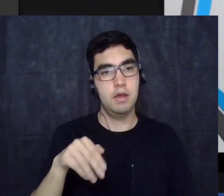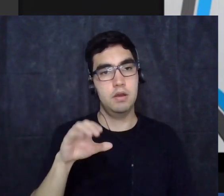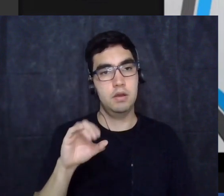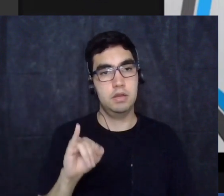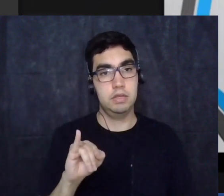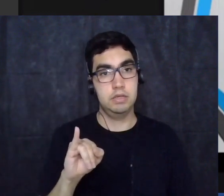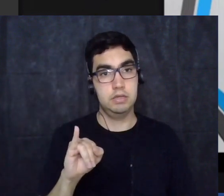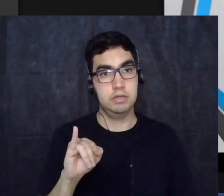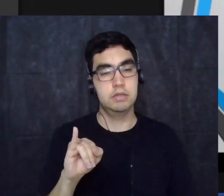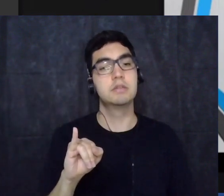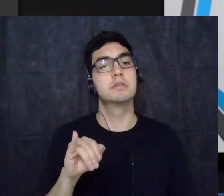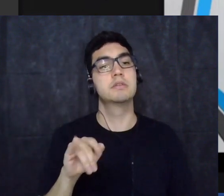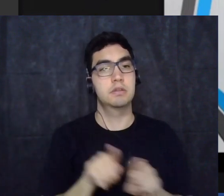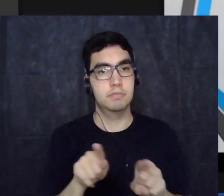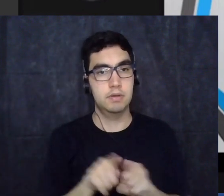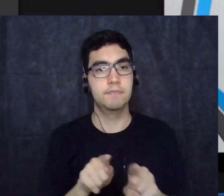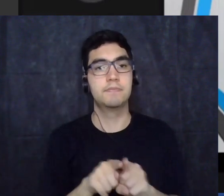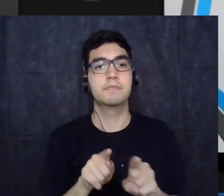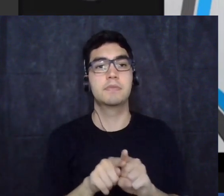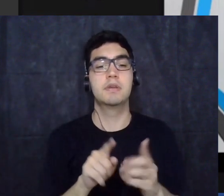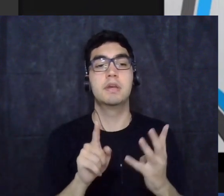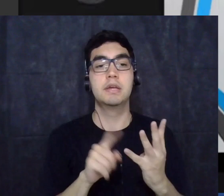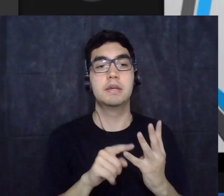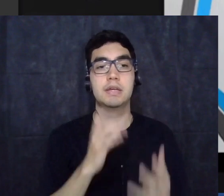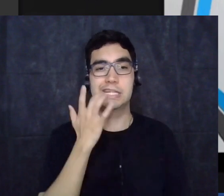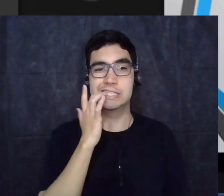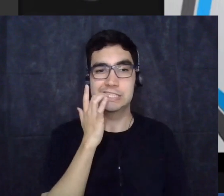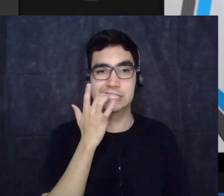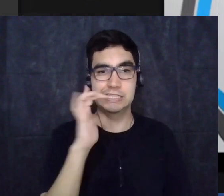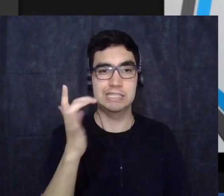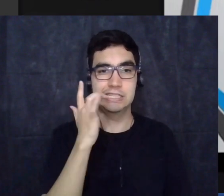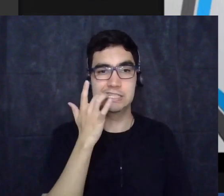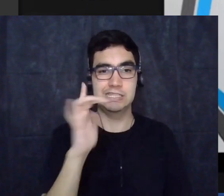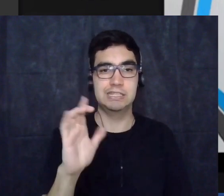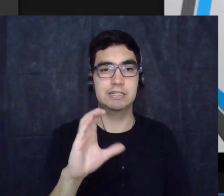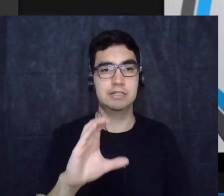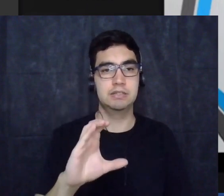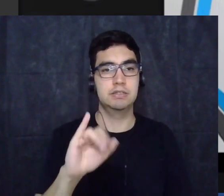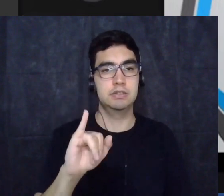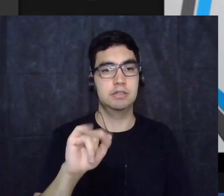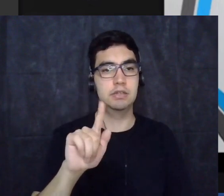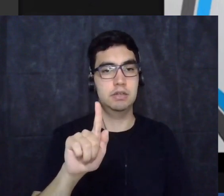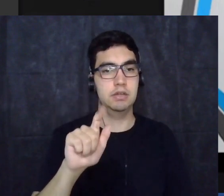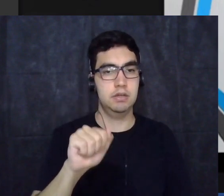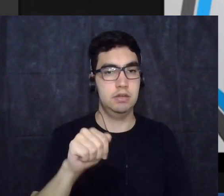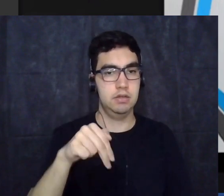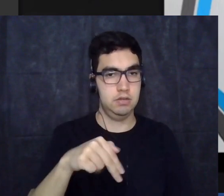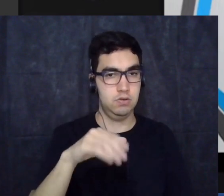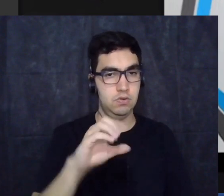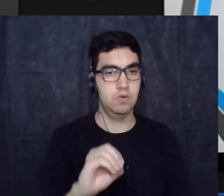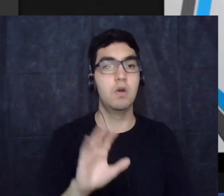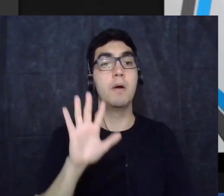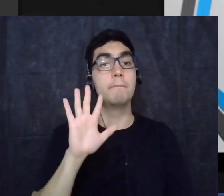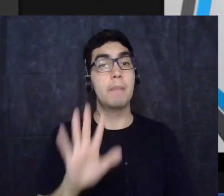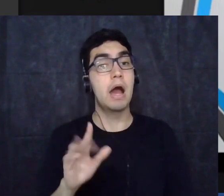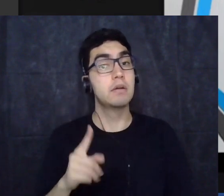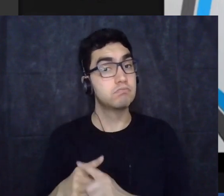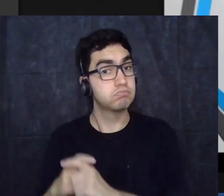também dos nazistas foi o programa de eutanásia em 1939